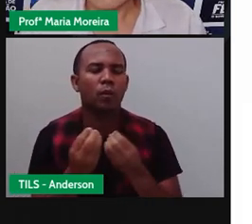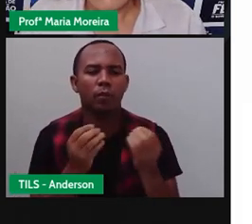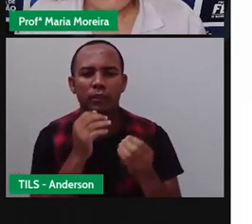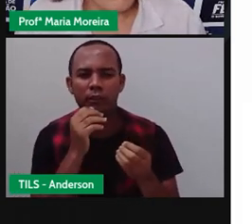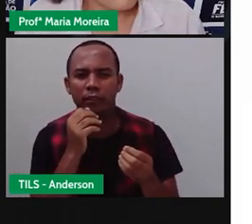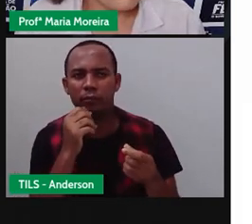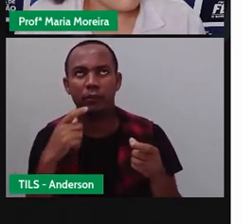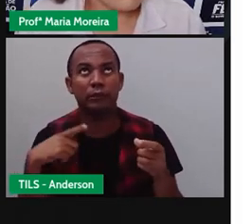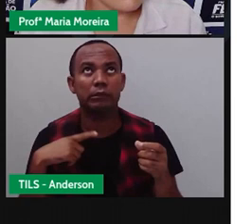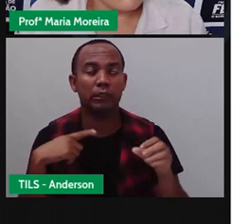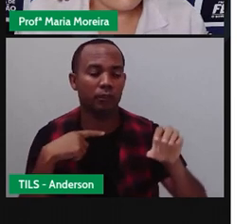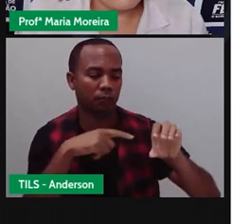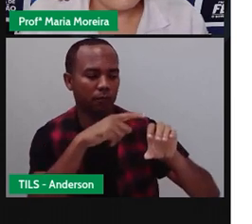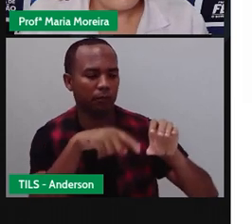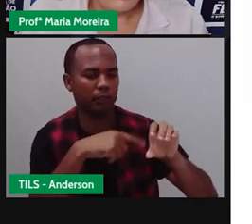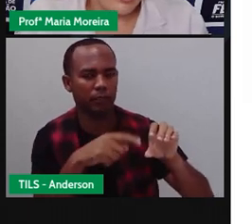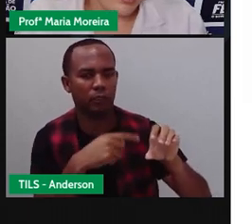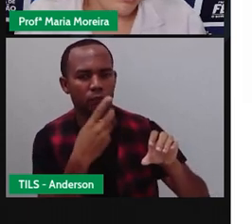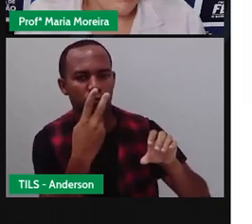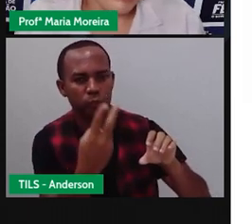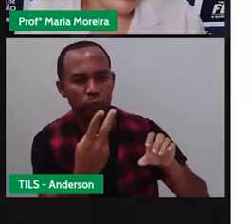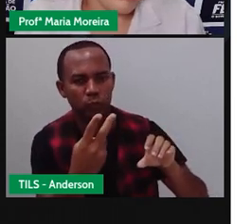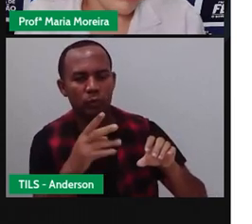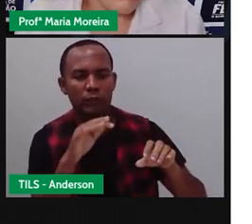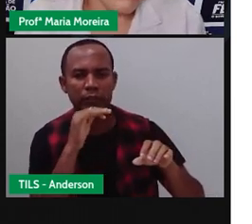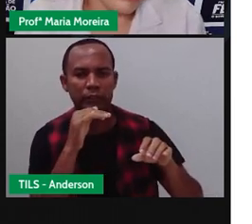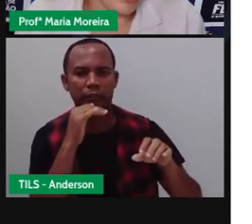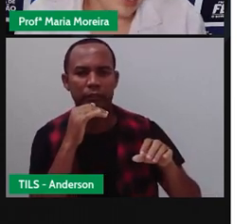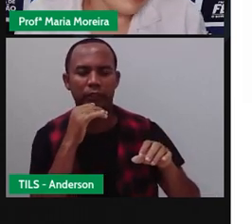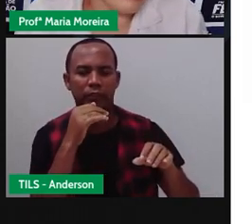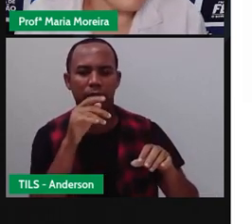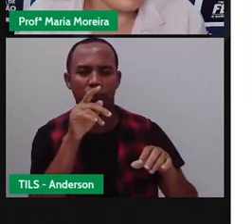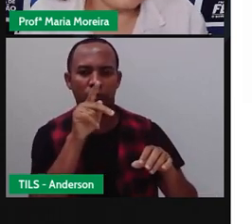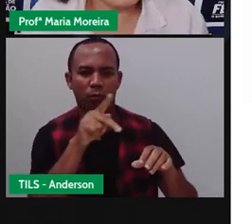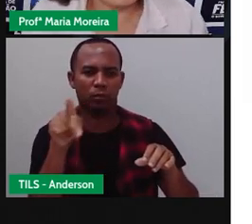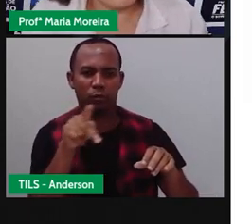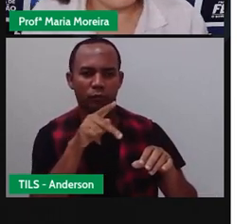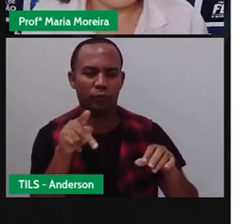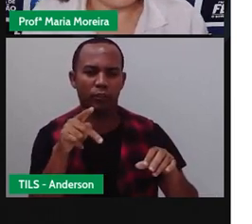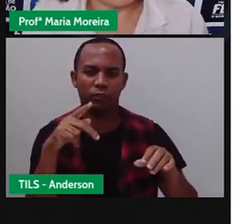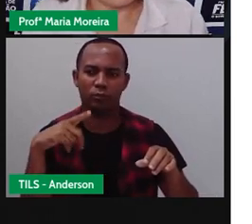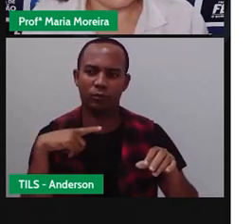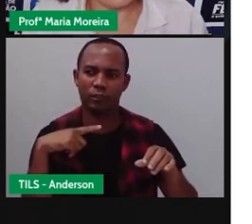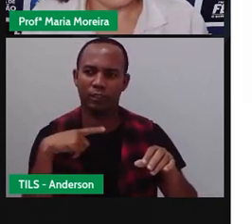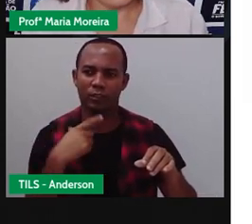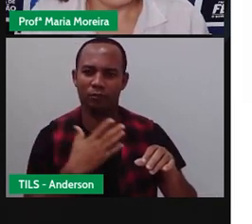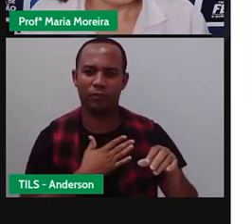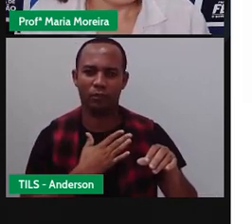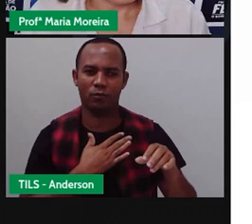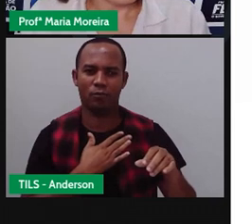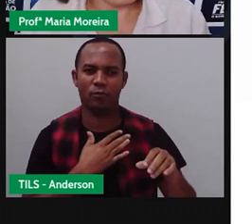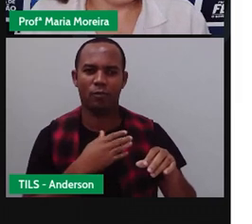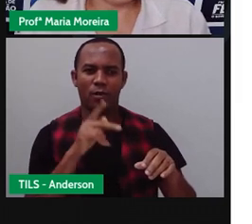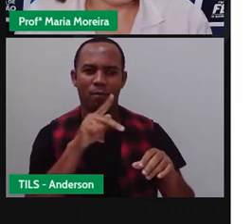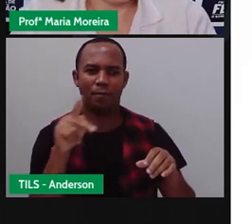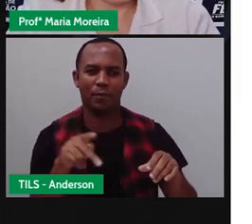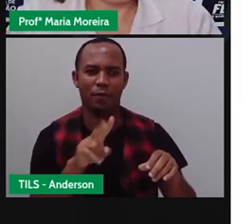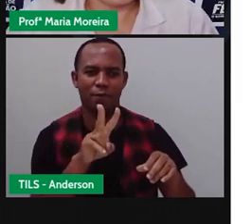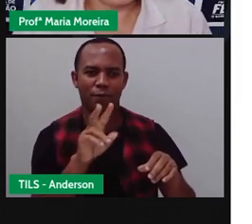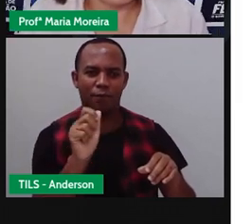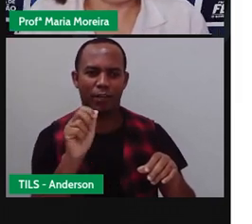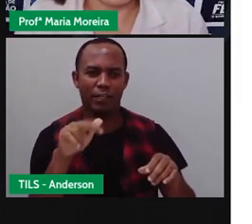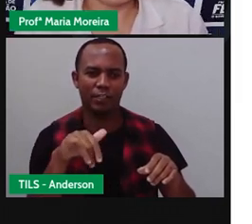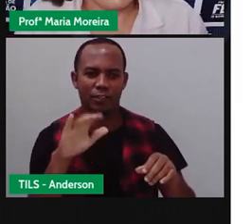exemplo? Eu posso dizer o seguinte, eu ando assim em Provânia, cada um temos uma moto, né? Quantos